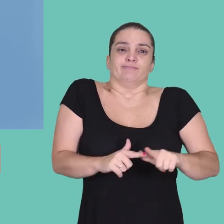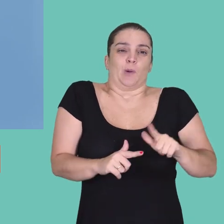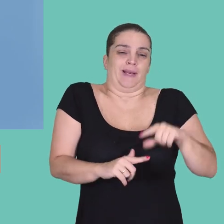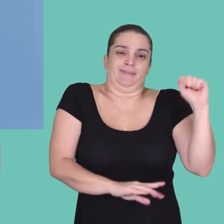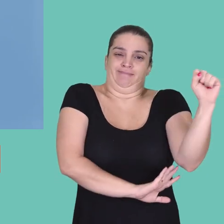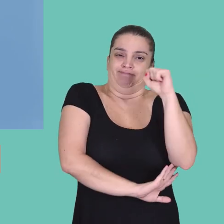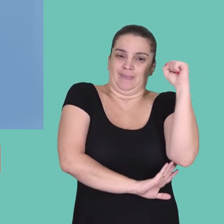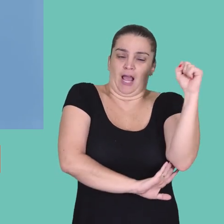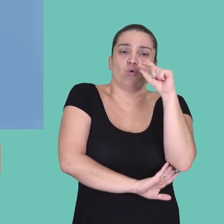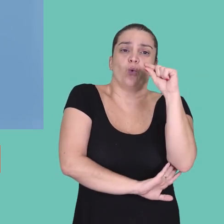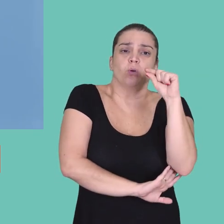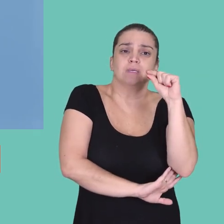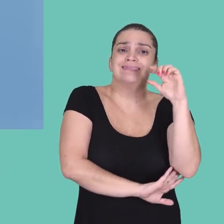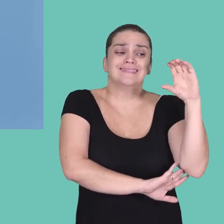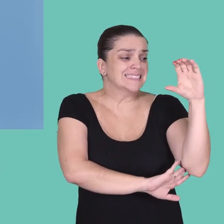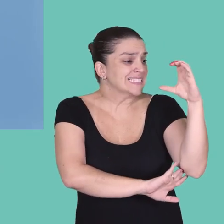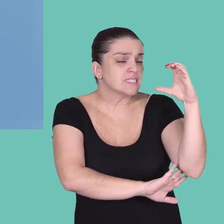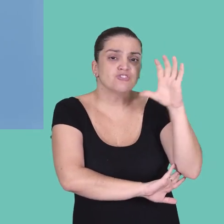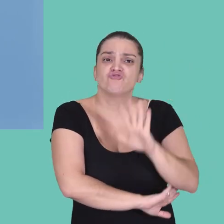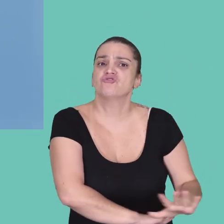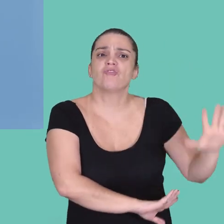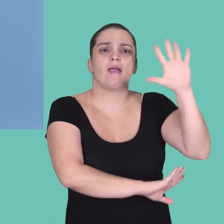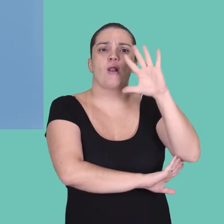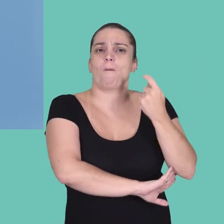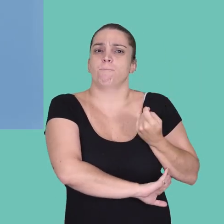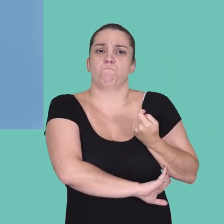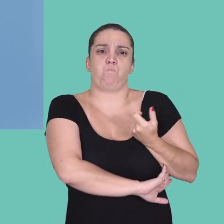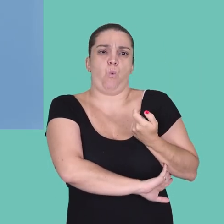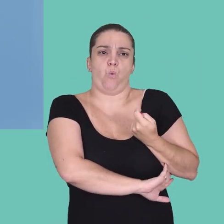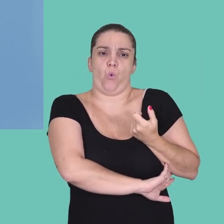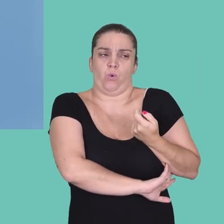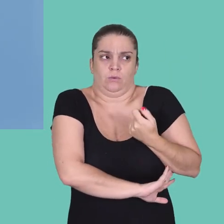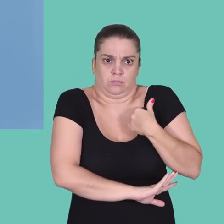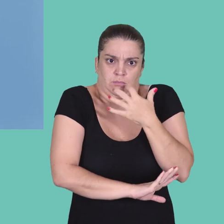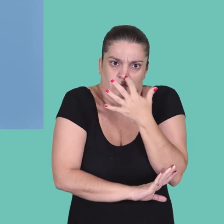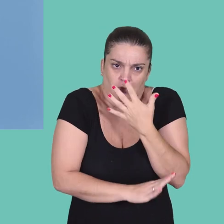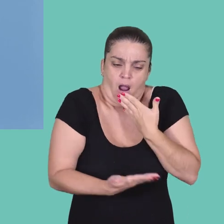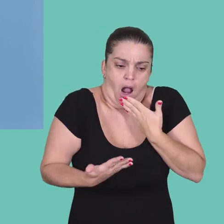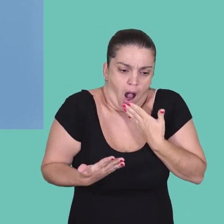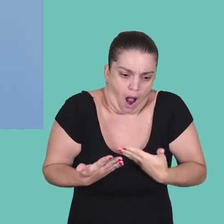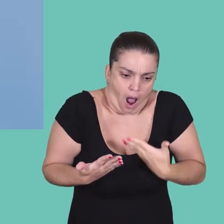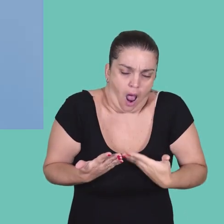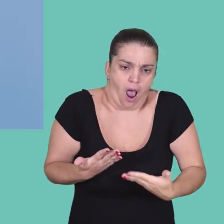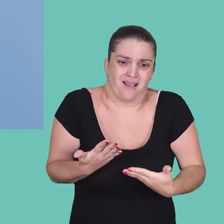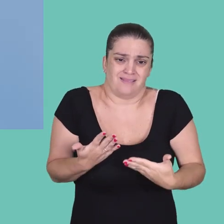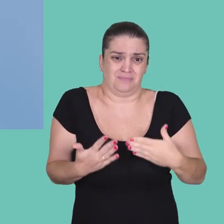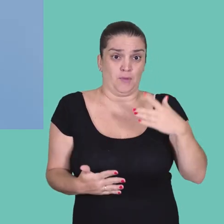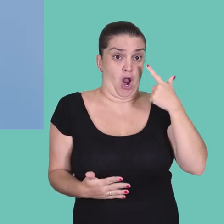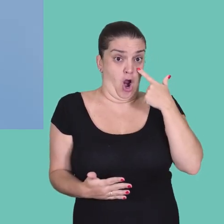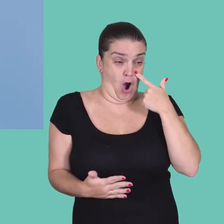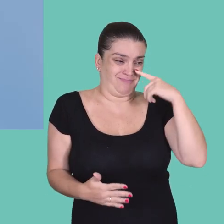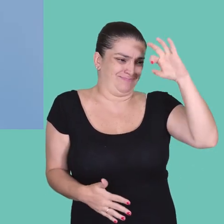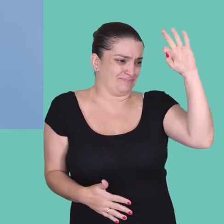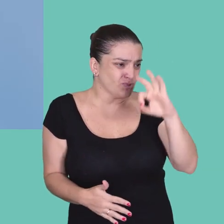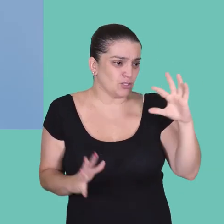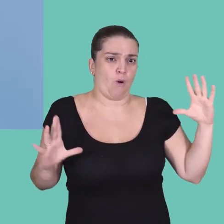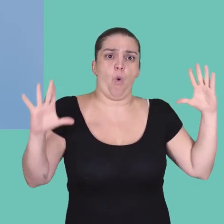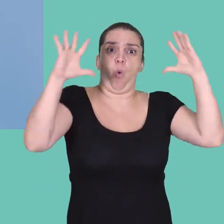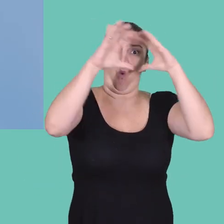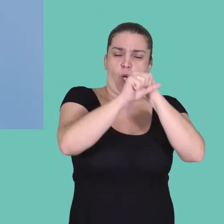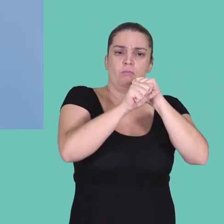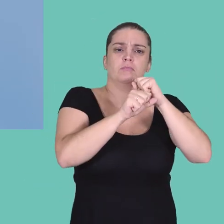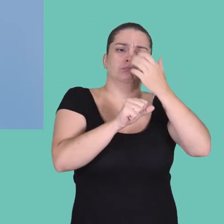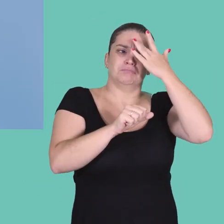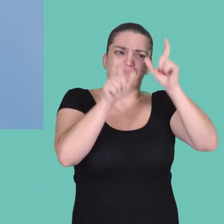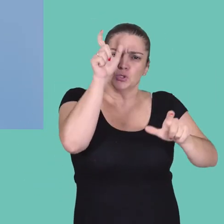ainda muito mais grave que esse. É o fato de que tem pouco cientista. Exato. Então, esse é um dado incrível. Então, se a gente olha